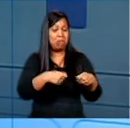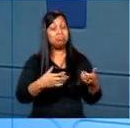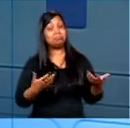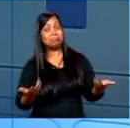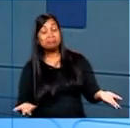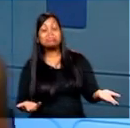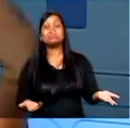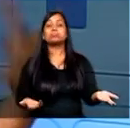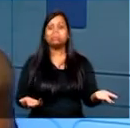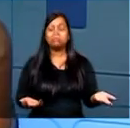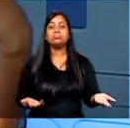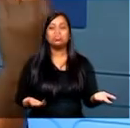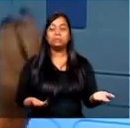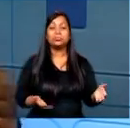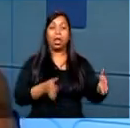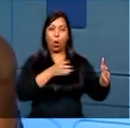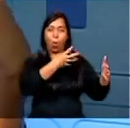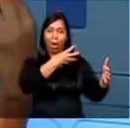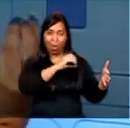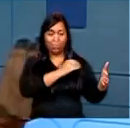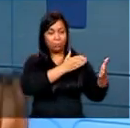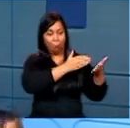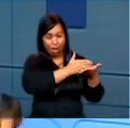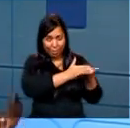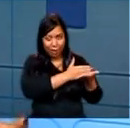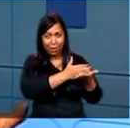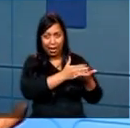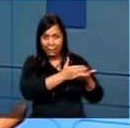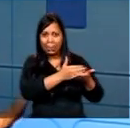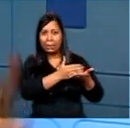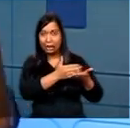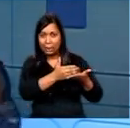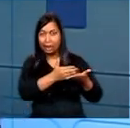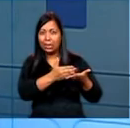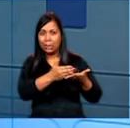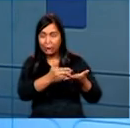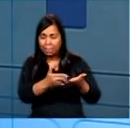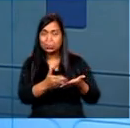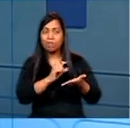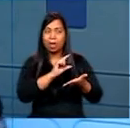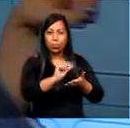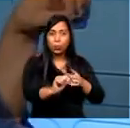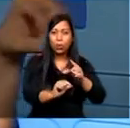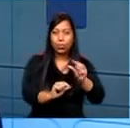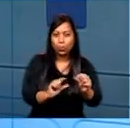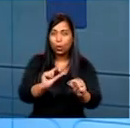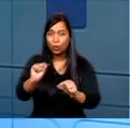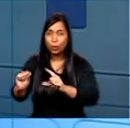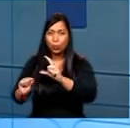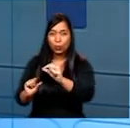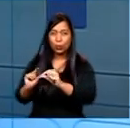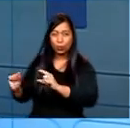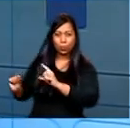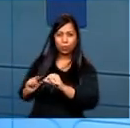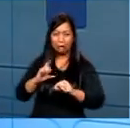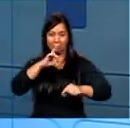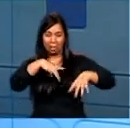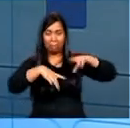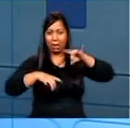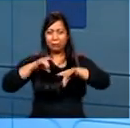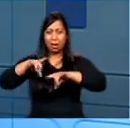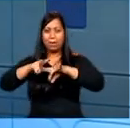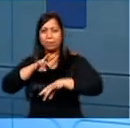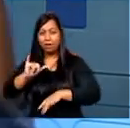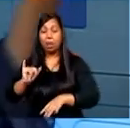E aí, então, esses 40 alunos iniciam e conforme vai havendo evasão, e eu acho que esse é um tema que é muito